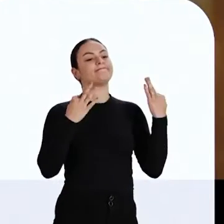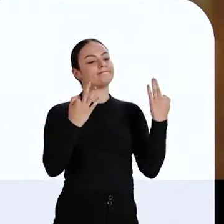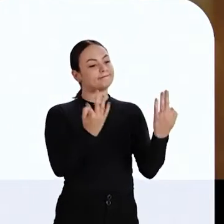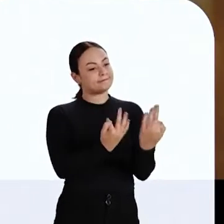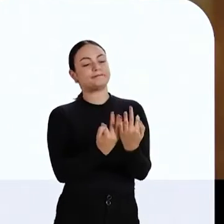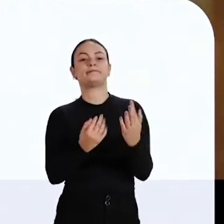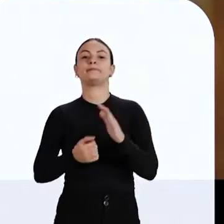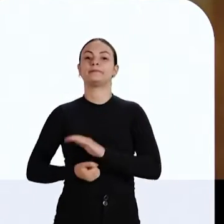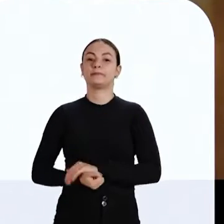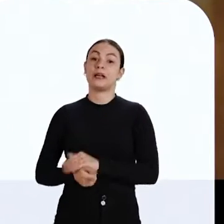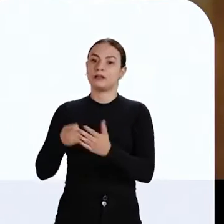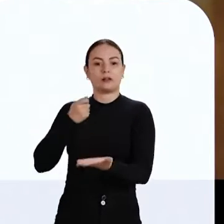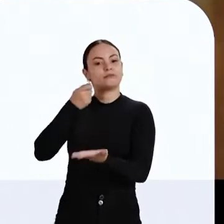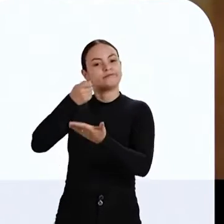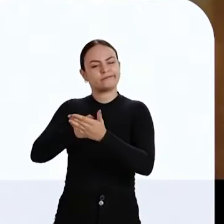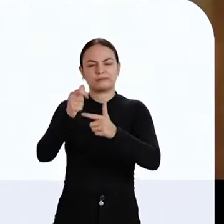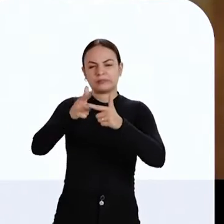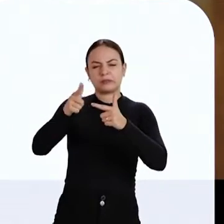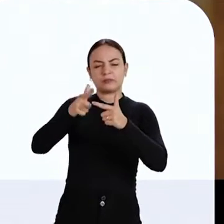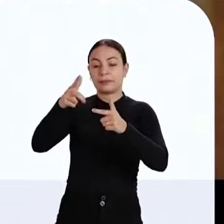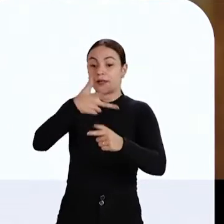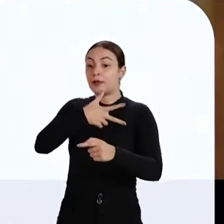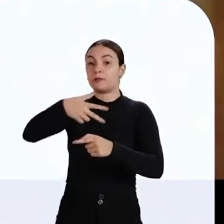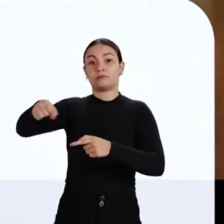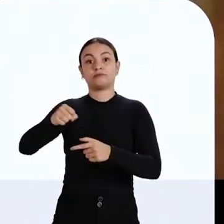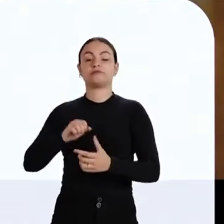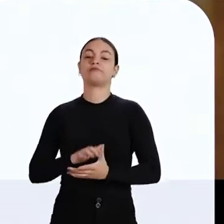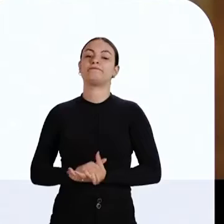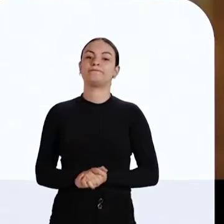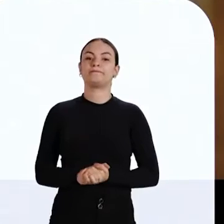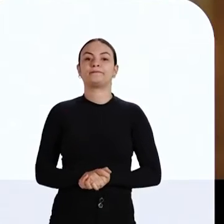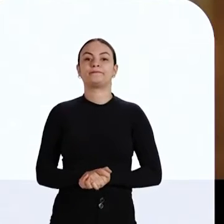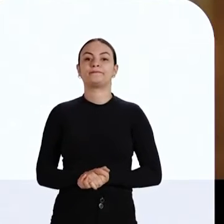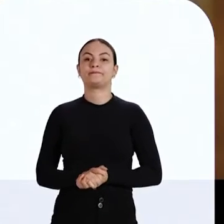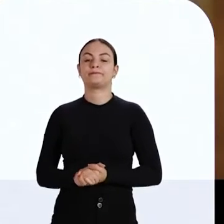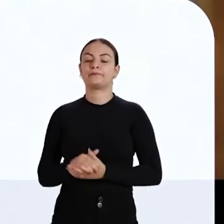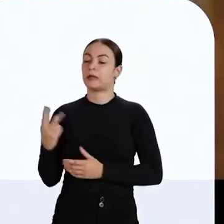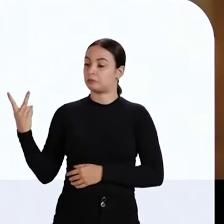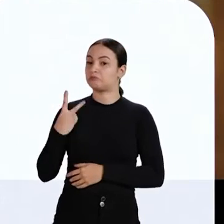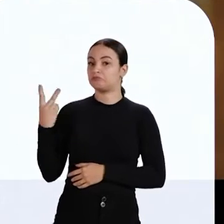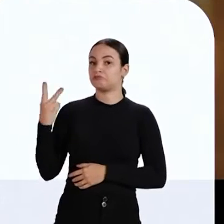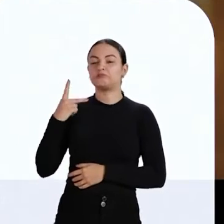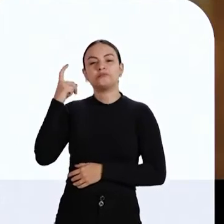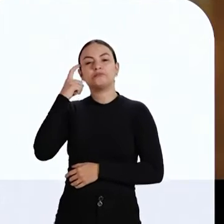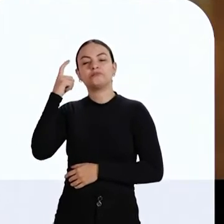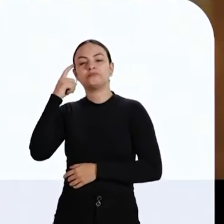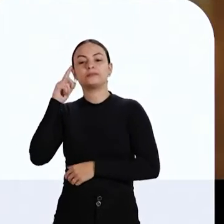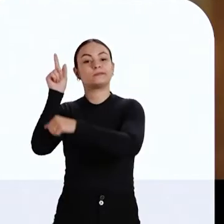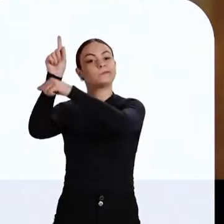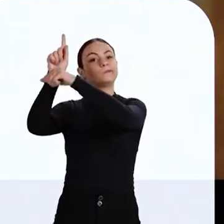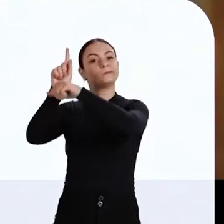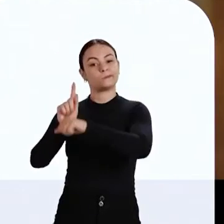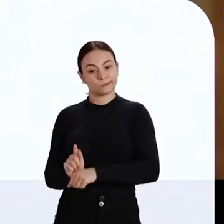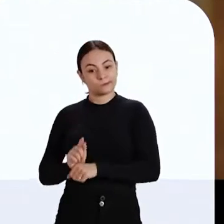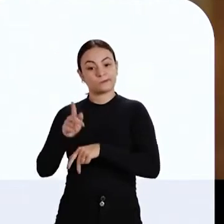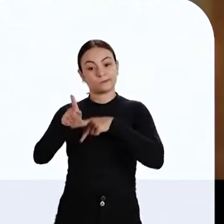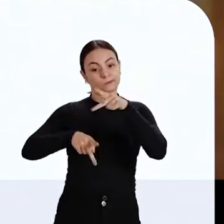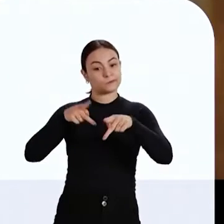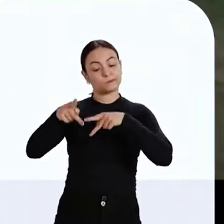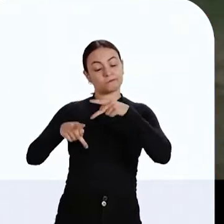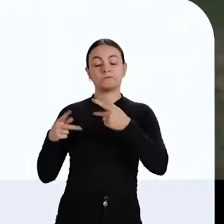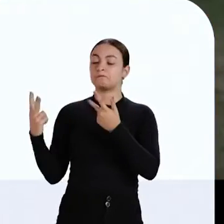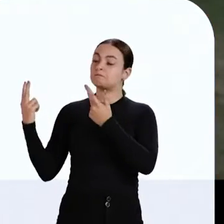familiares e da nossa firmeza para enfrentar os problemas difíceis, nós também pensamos a gestão pública de maneira bem